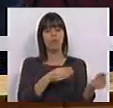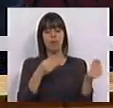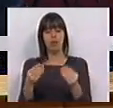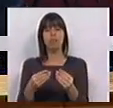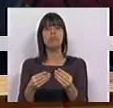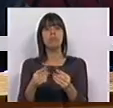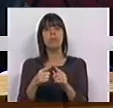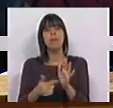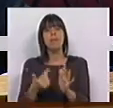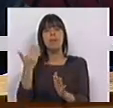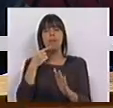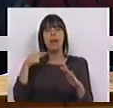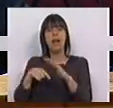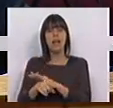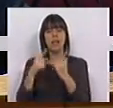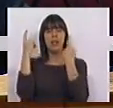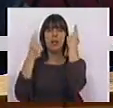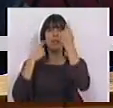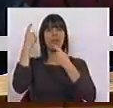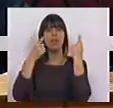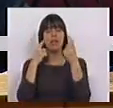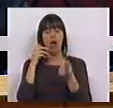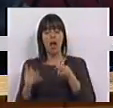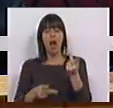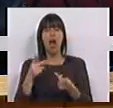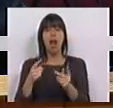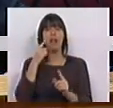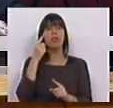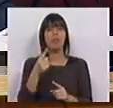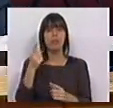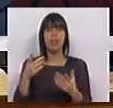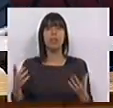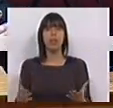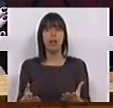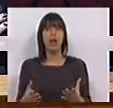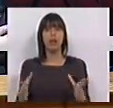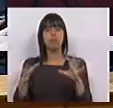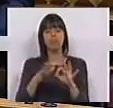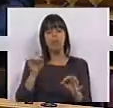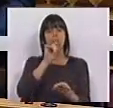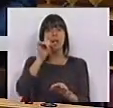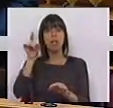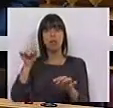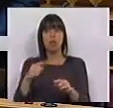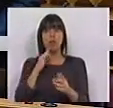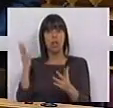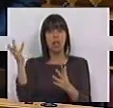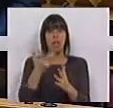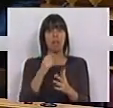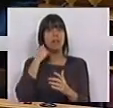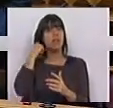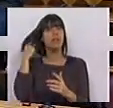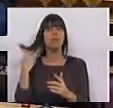carecerá de uma mais aprofundada reflexão e análise em sede de especialidade, dado as questões que aqui se levantam,